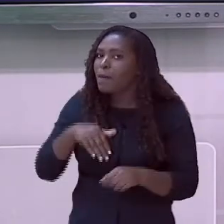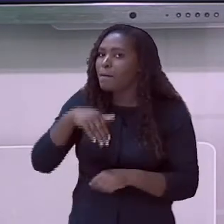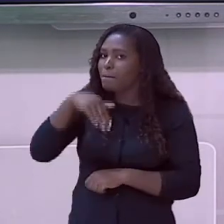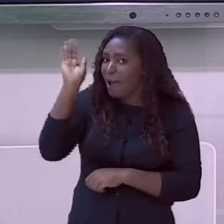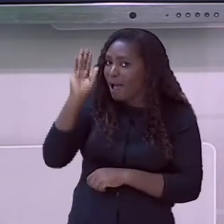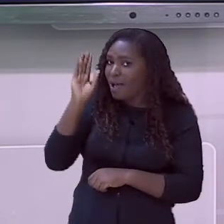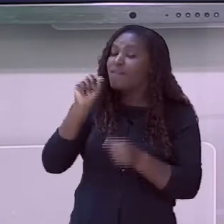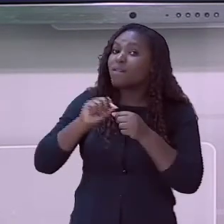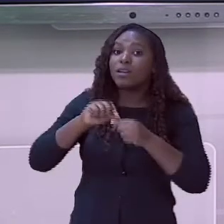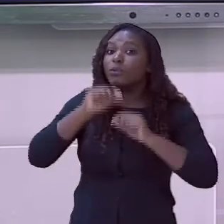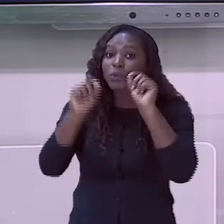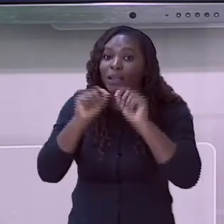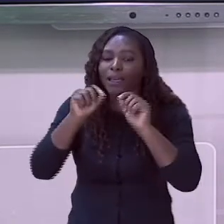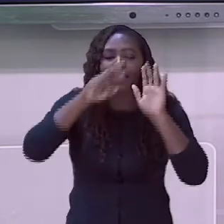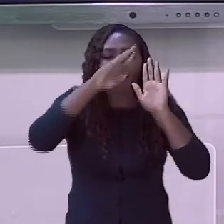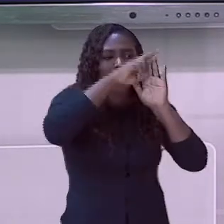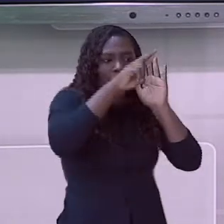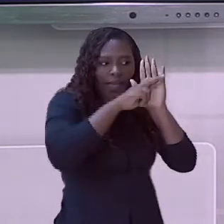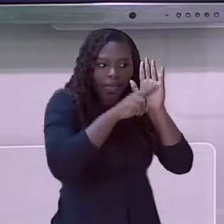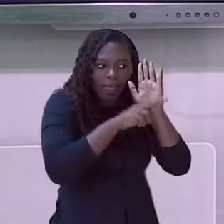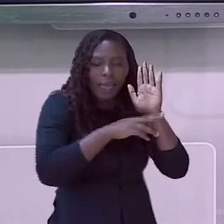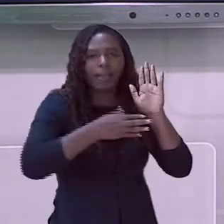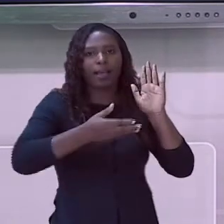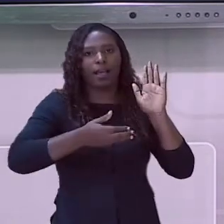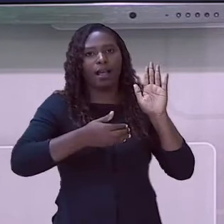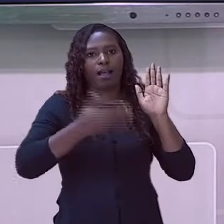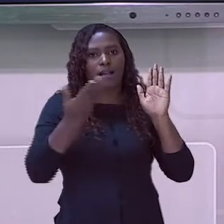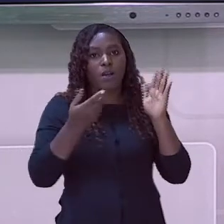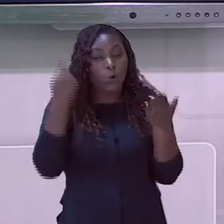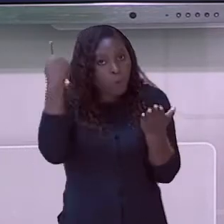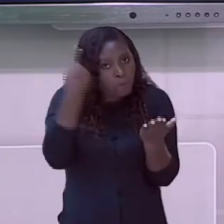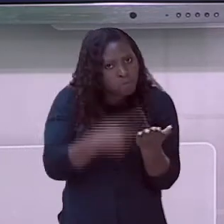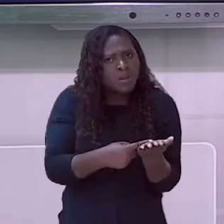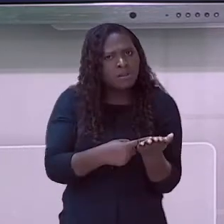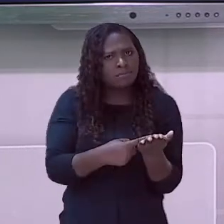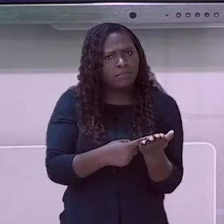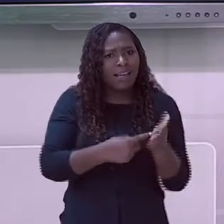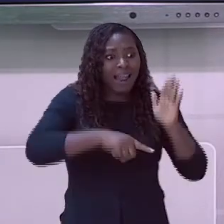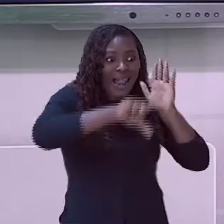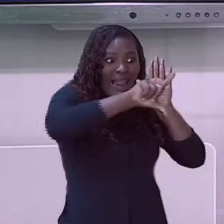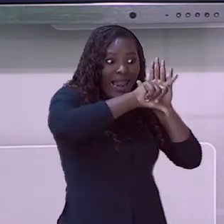regras estabelecidas, que estão já previstas em leis.